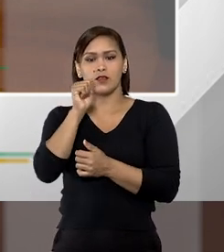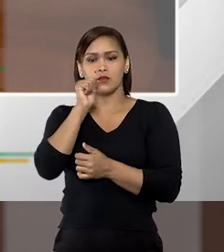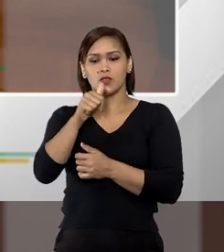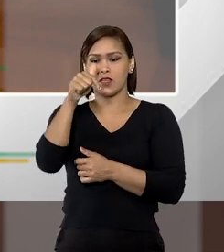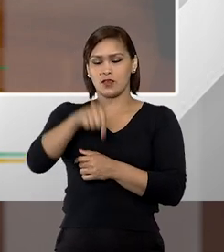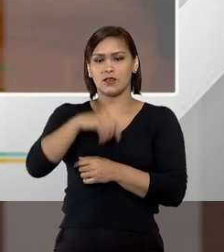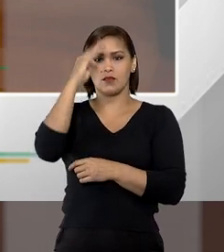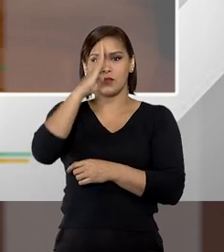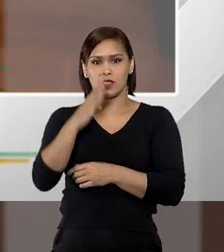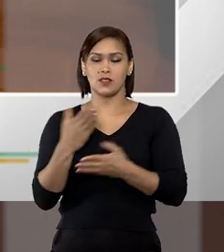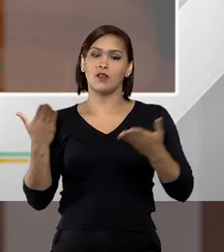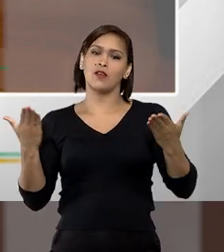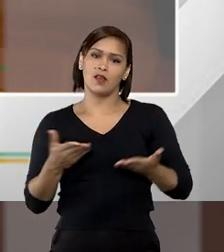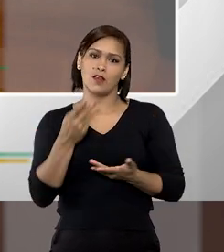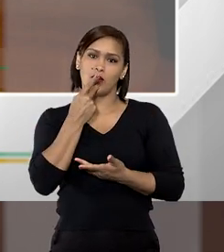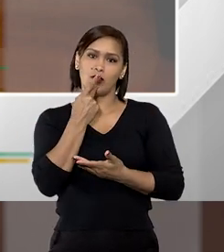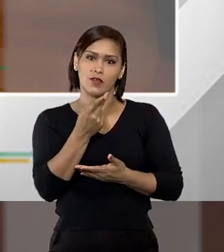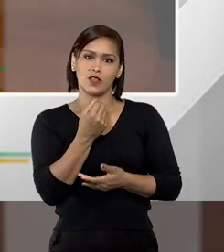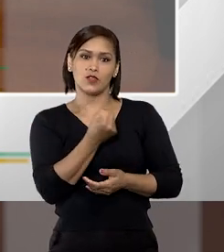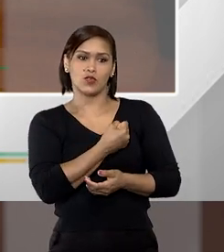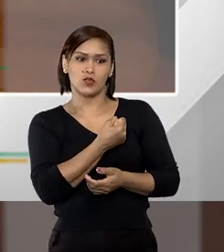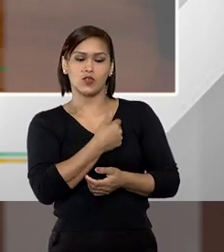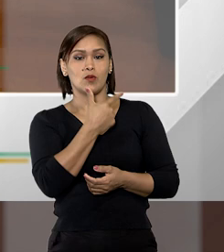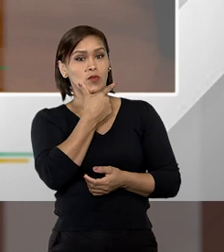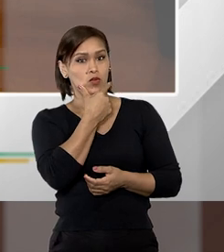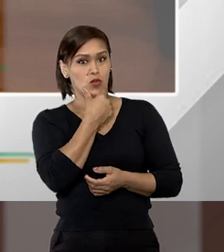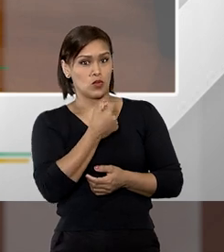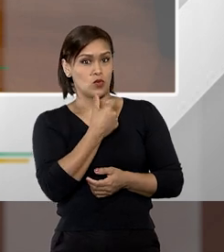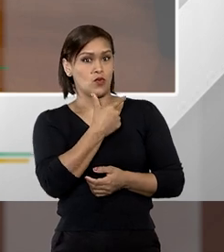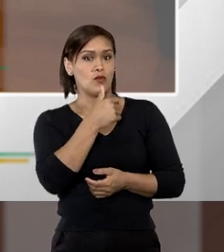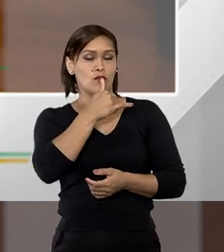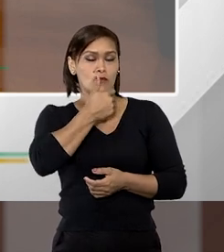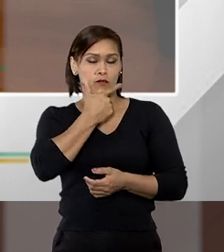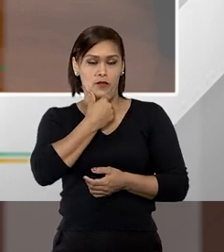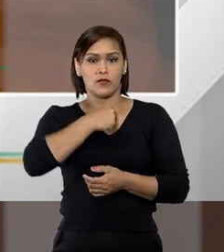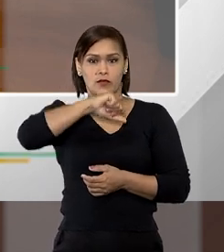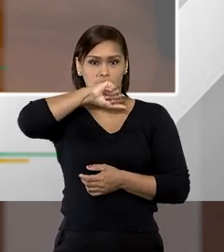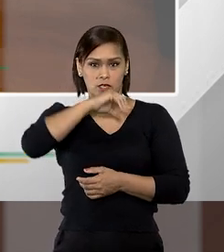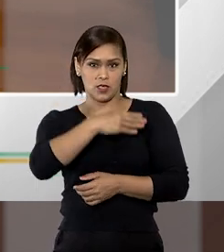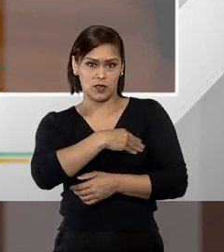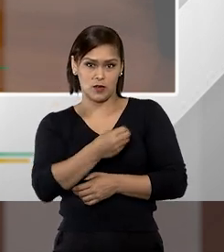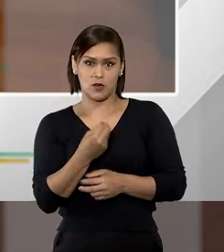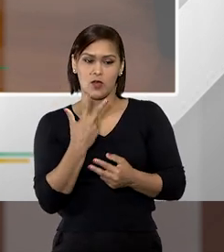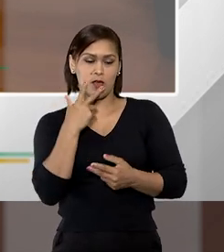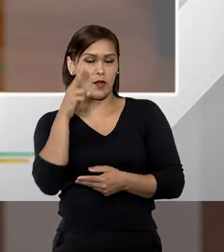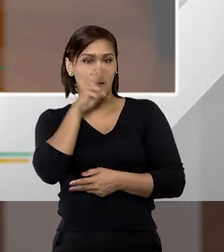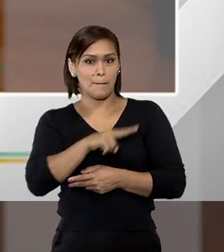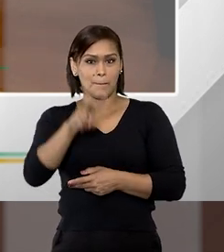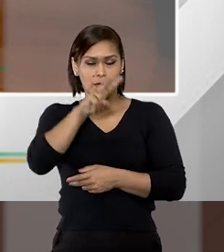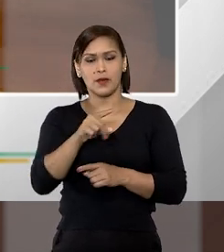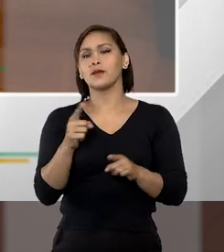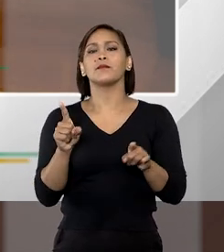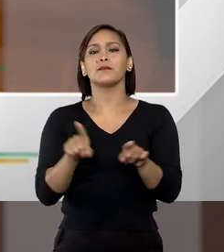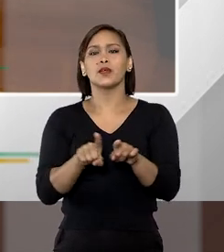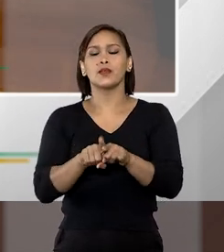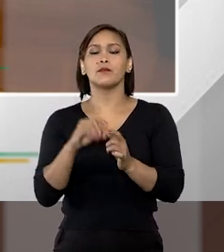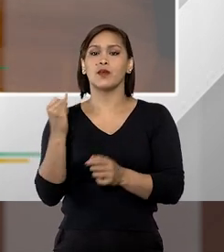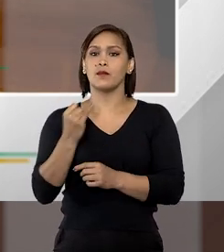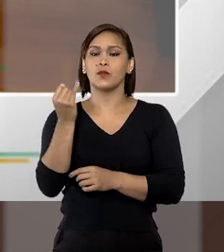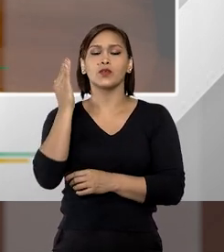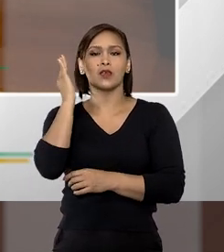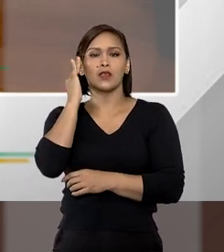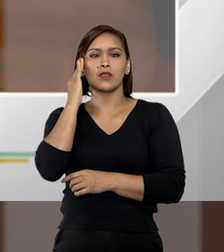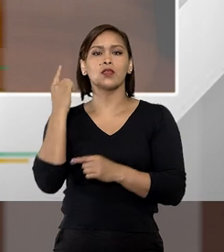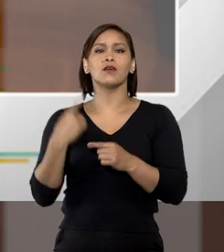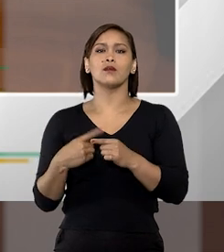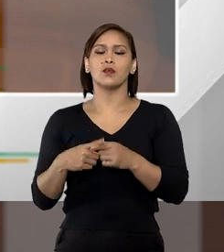Brasil. Agora, isso eu estava falando sobre o ponto de vista do filho vendo o comportamento do pai, mas é importante a gente compreender, e aí